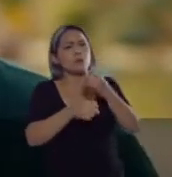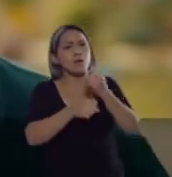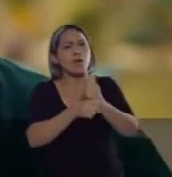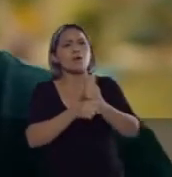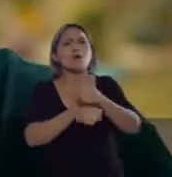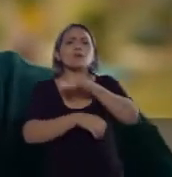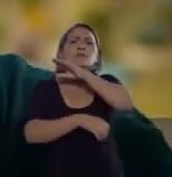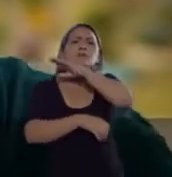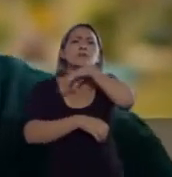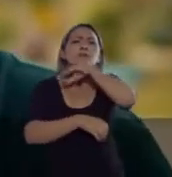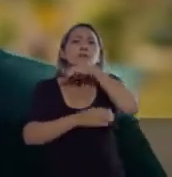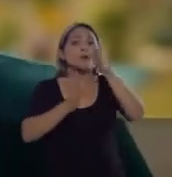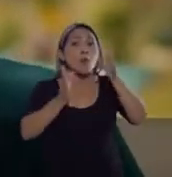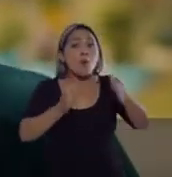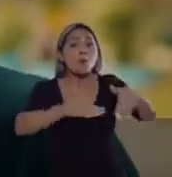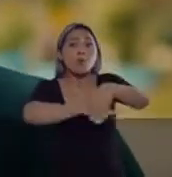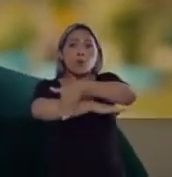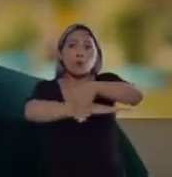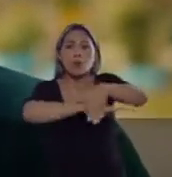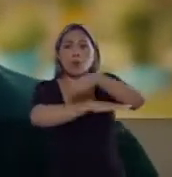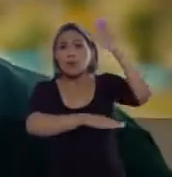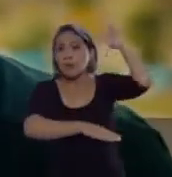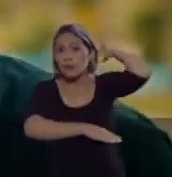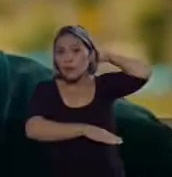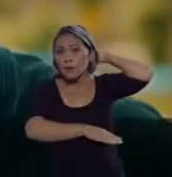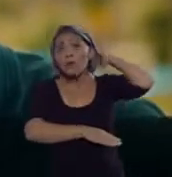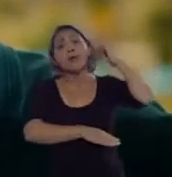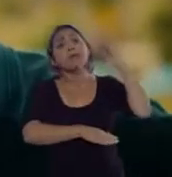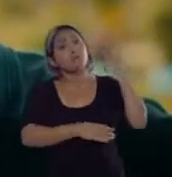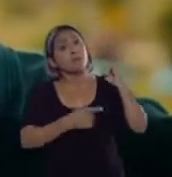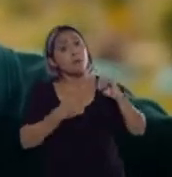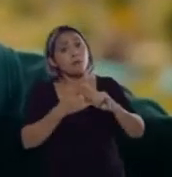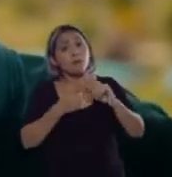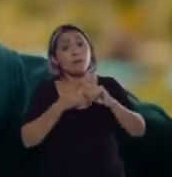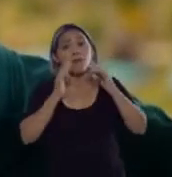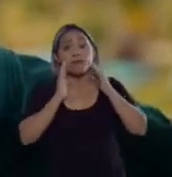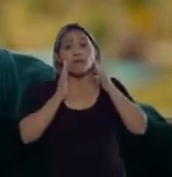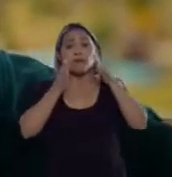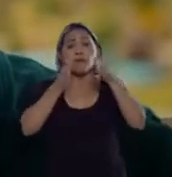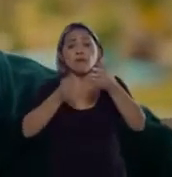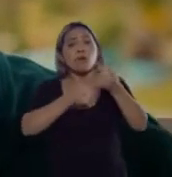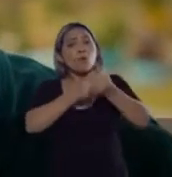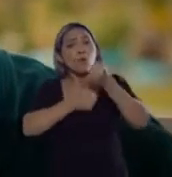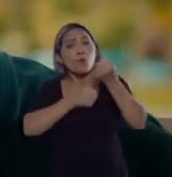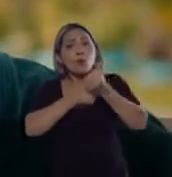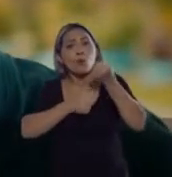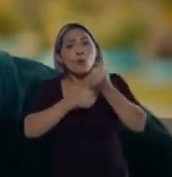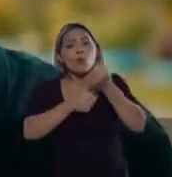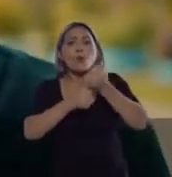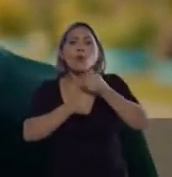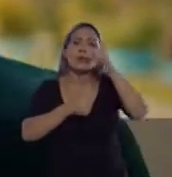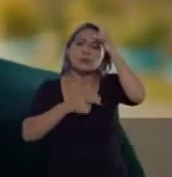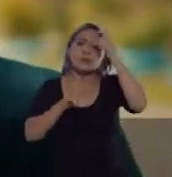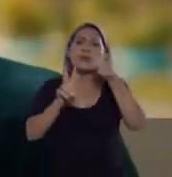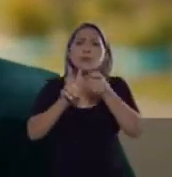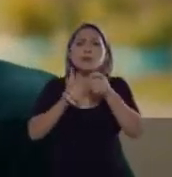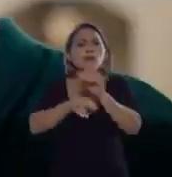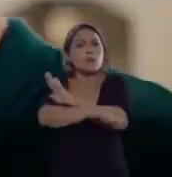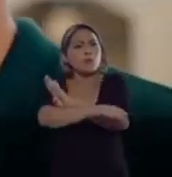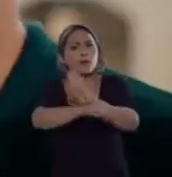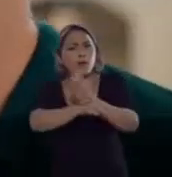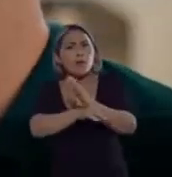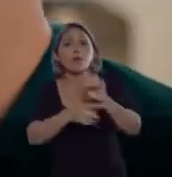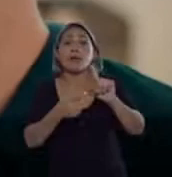condições dos animais que hoje vivem nas ruas de Belém, vamos descentralizar o atendimento com a construção de consultórios nos nossos